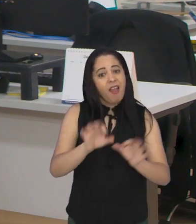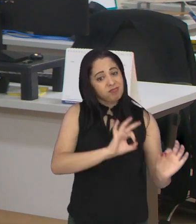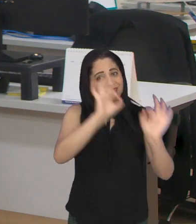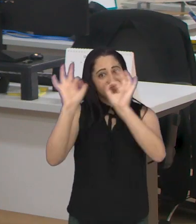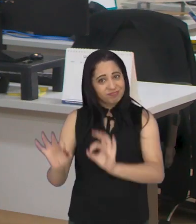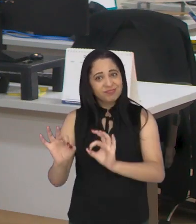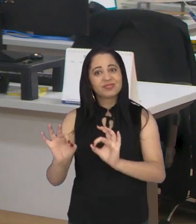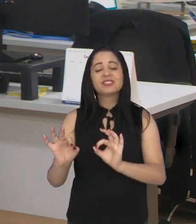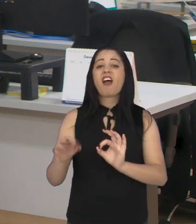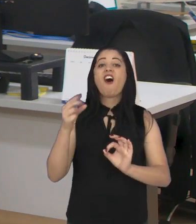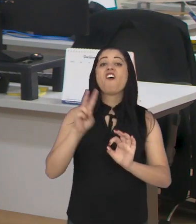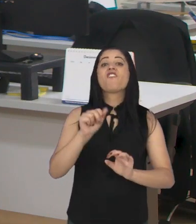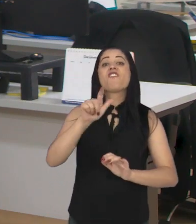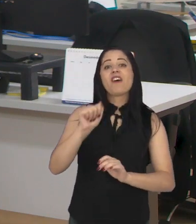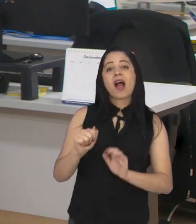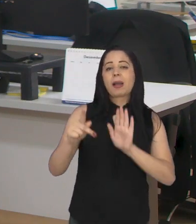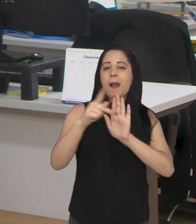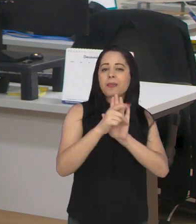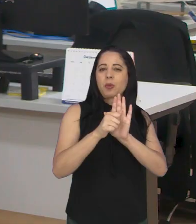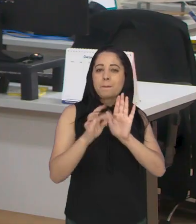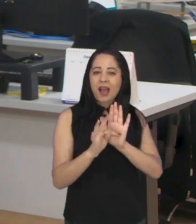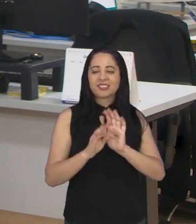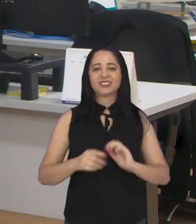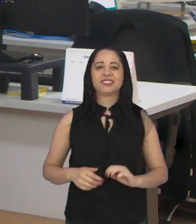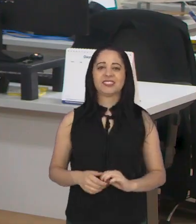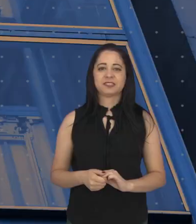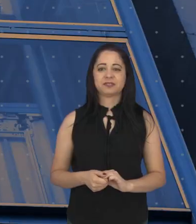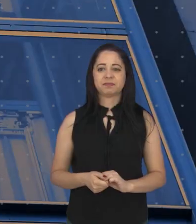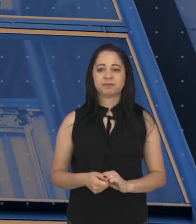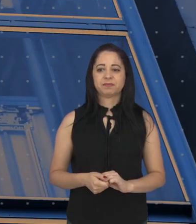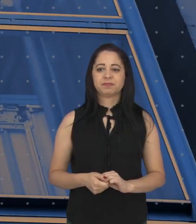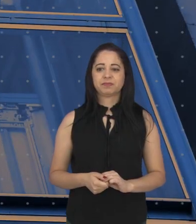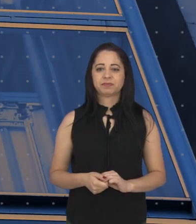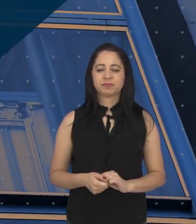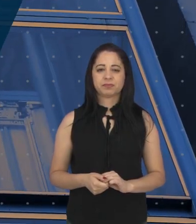olho na nossa agenda de serviços com as vagas de emprego disponíveis no PAT.